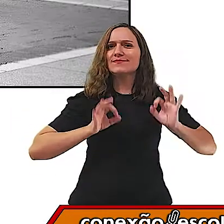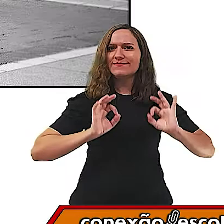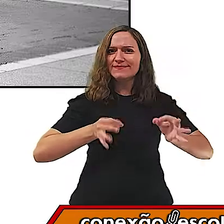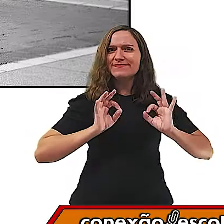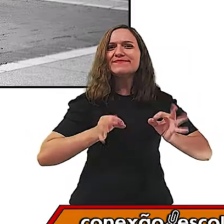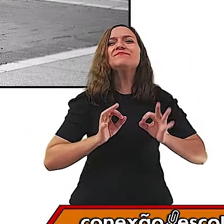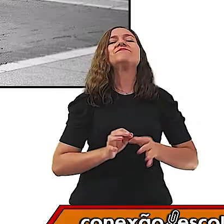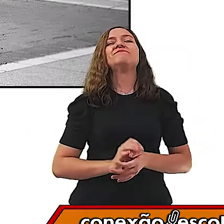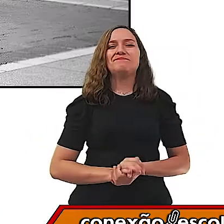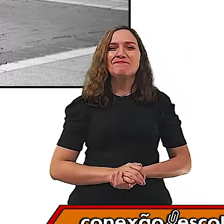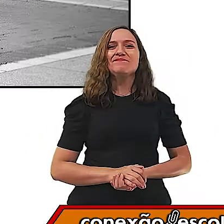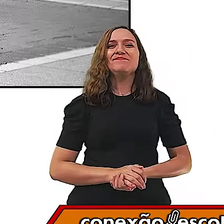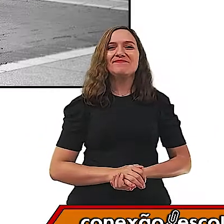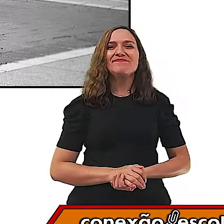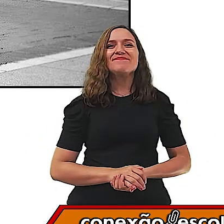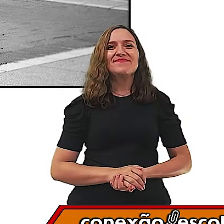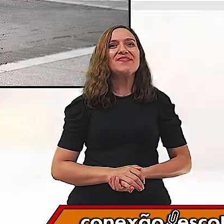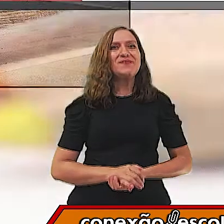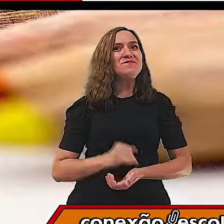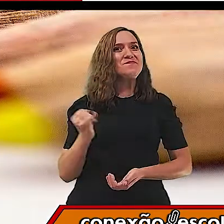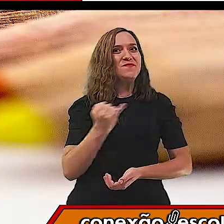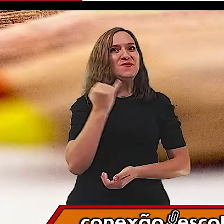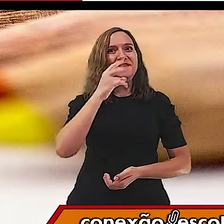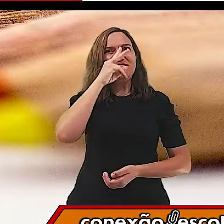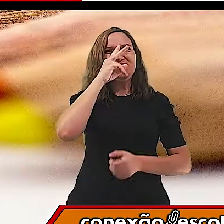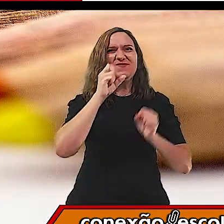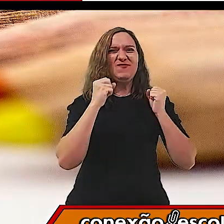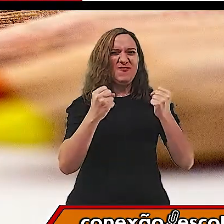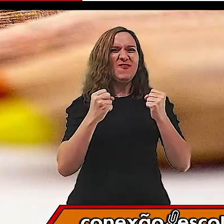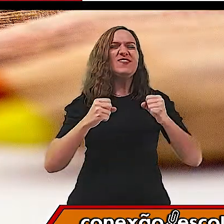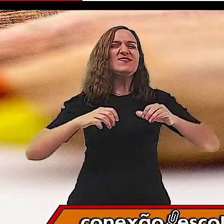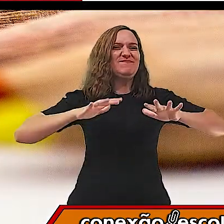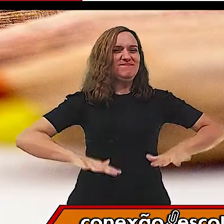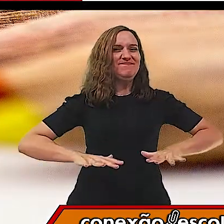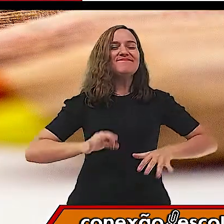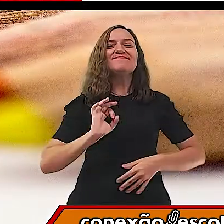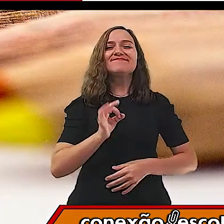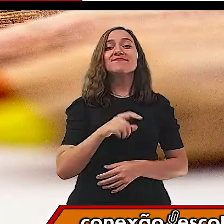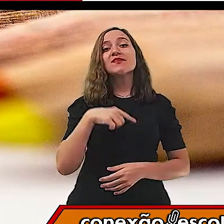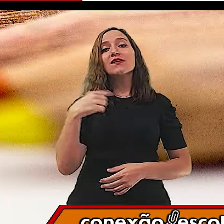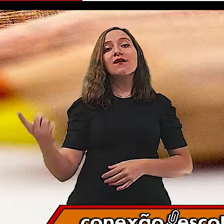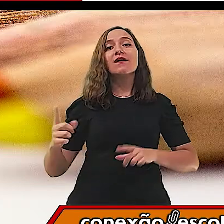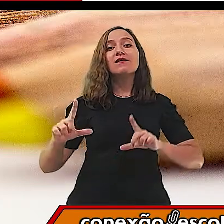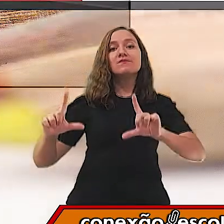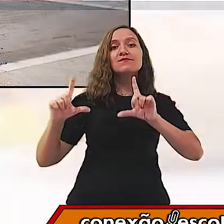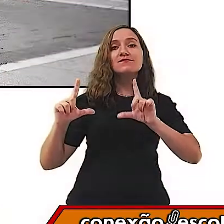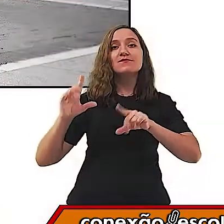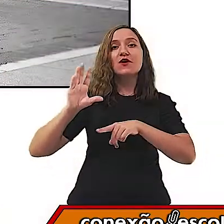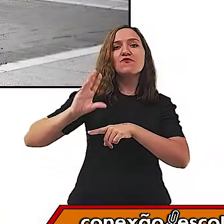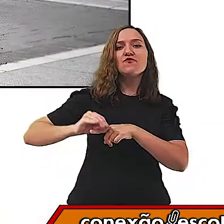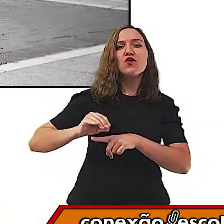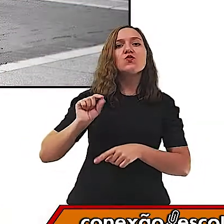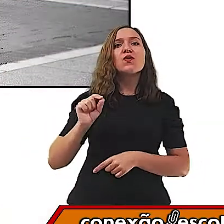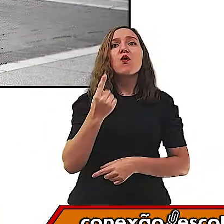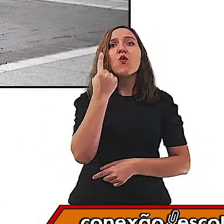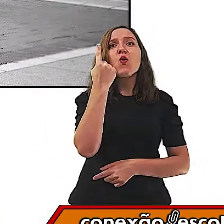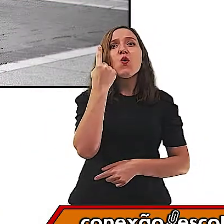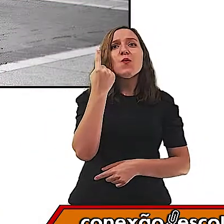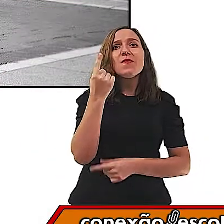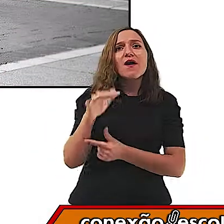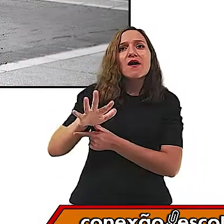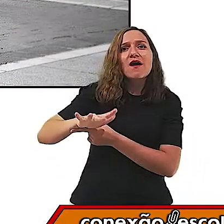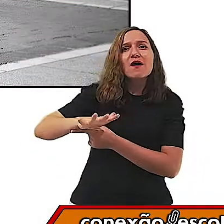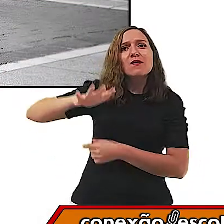cima do braço? Tem que ser bem forte, não é? Olha esse outro. Só está usando uma